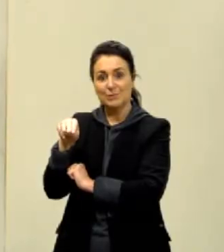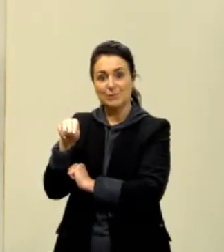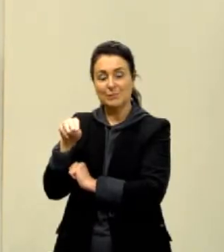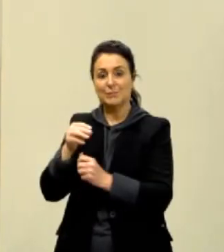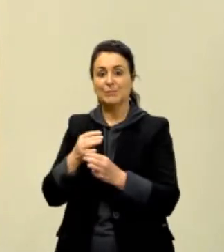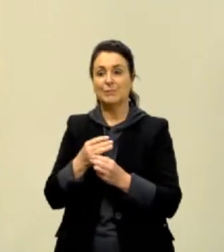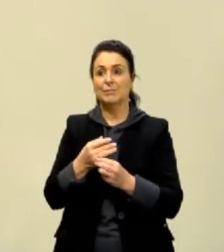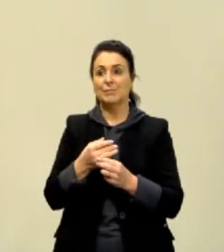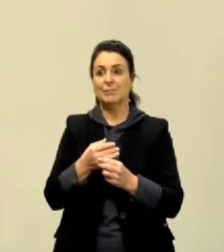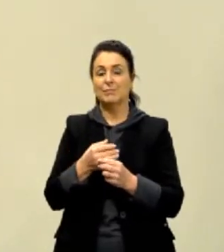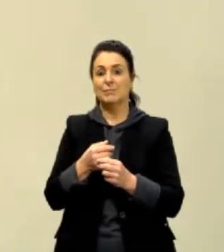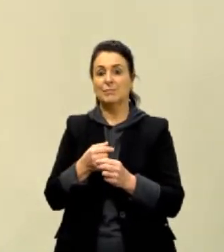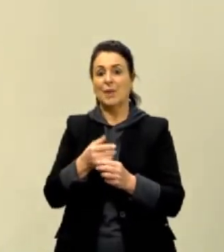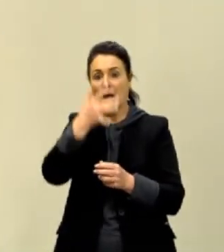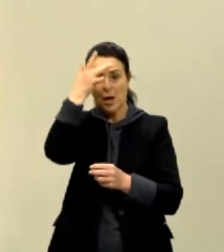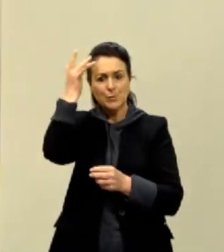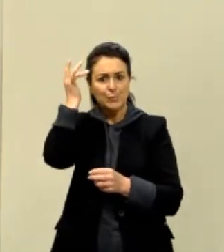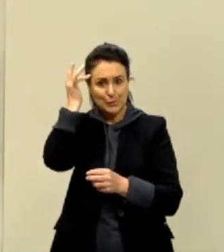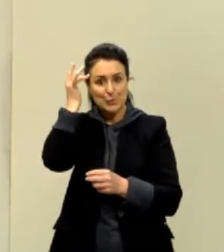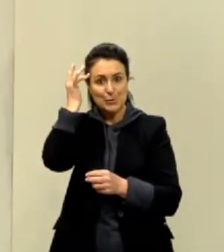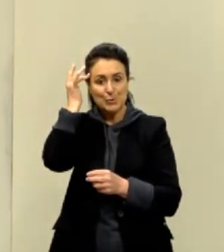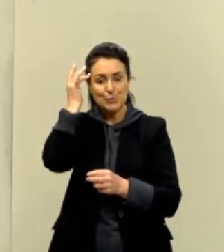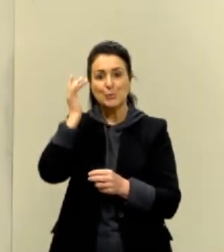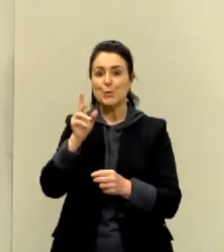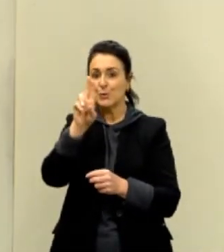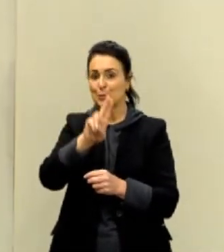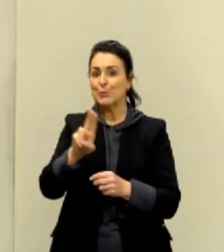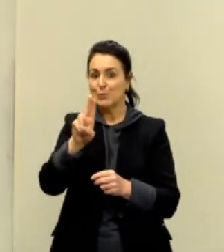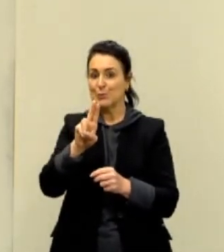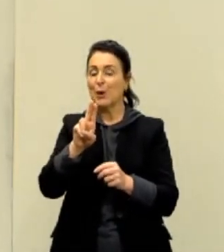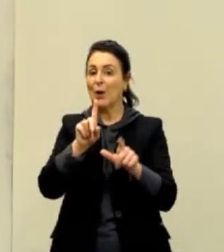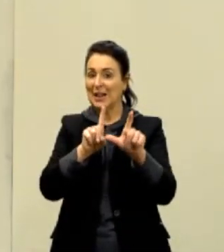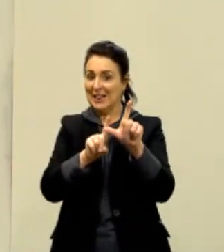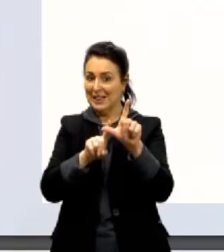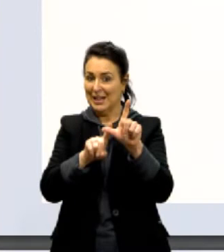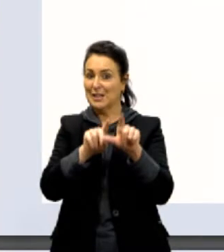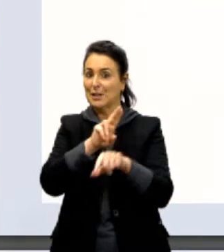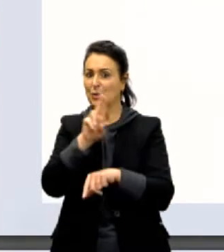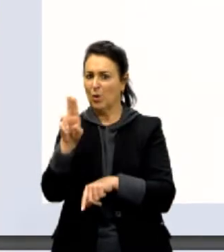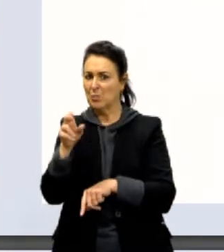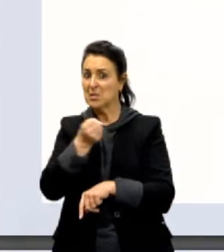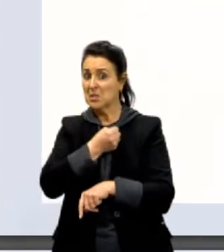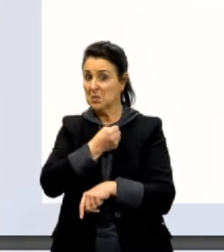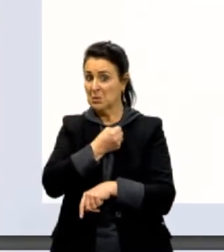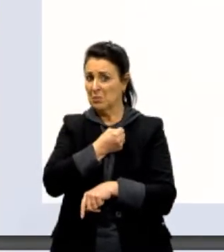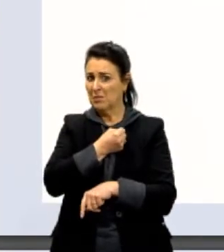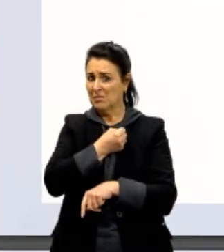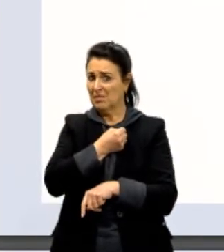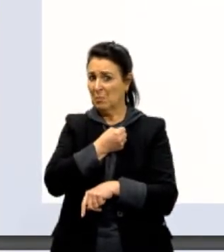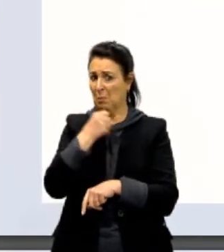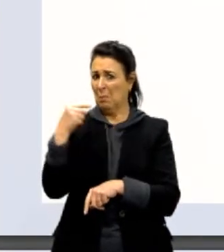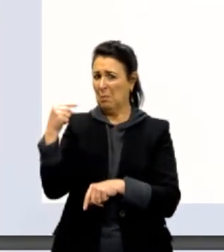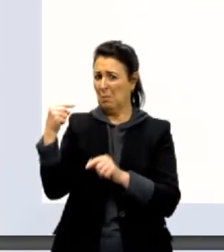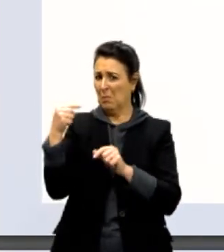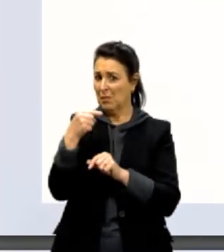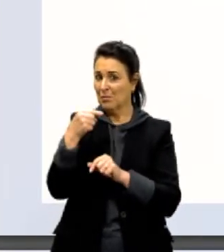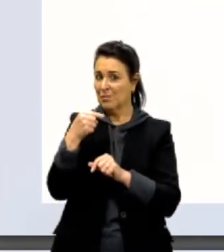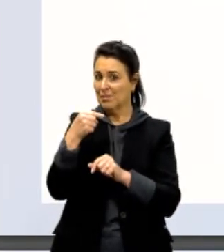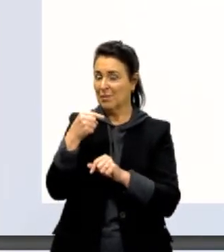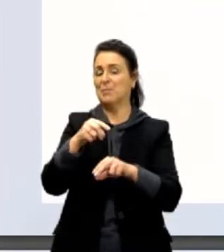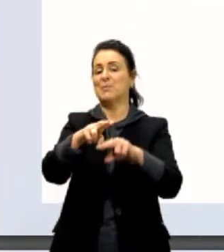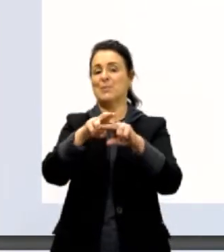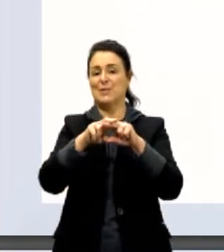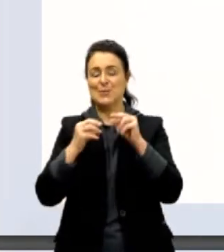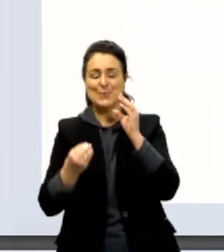As pessoas guardam melhor letras e nomes do que números? Sim. Por isso a invenção dos prefixos.